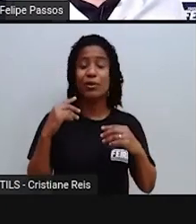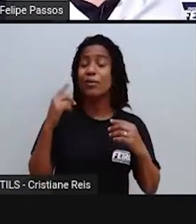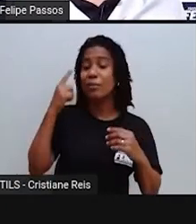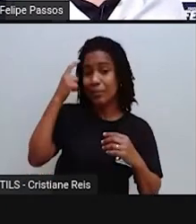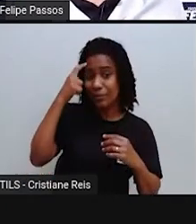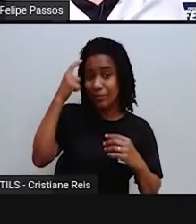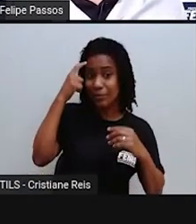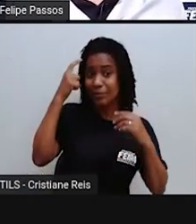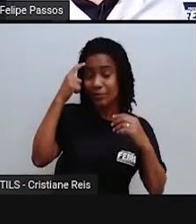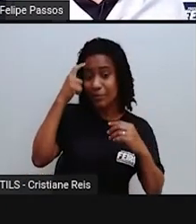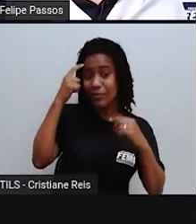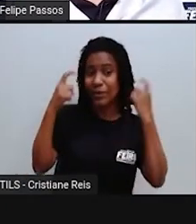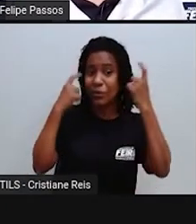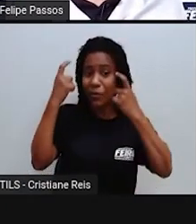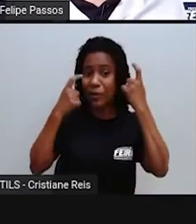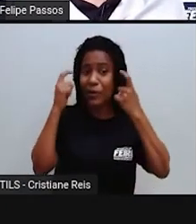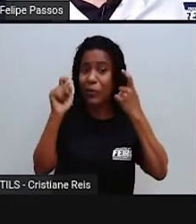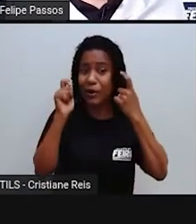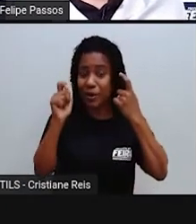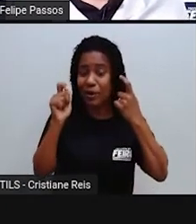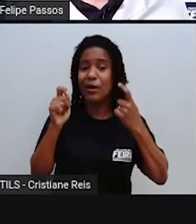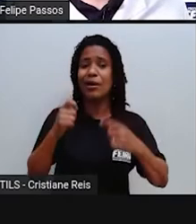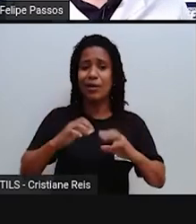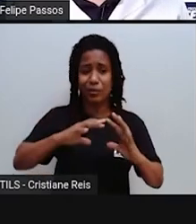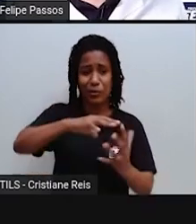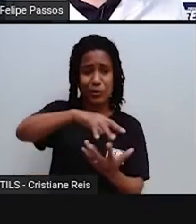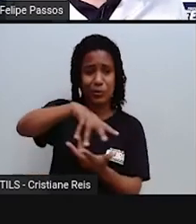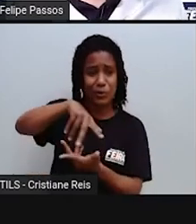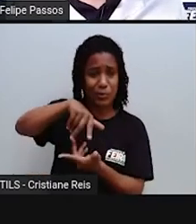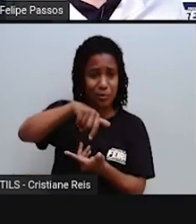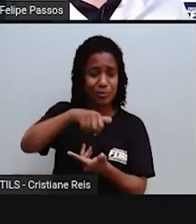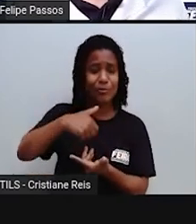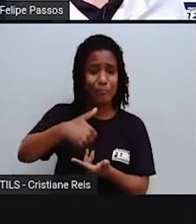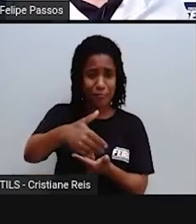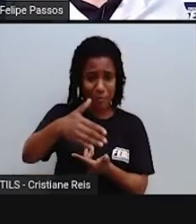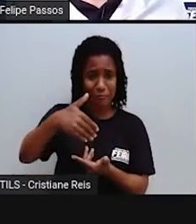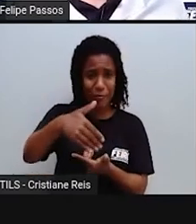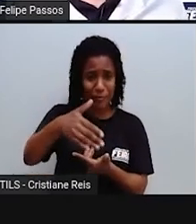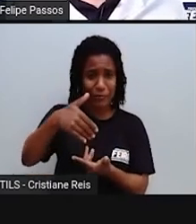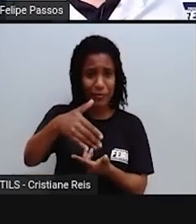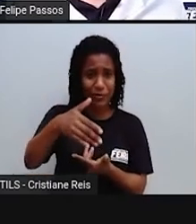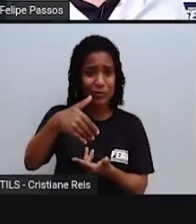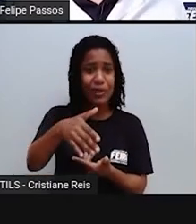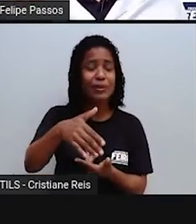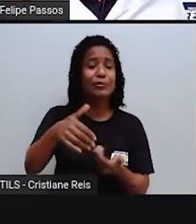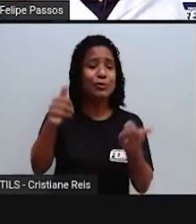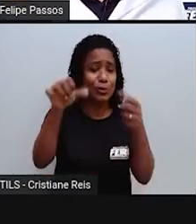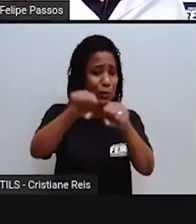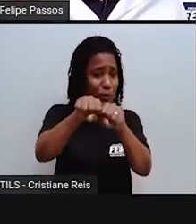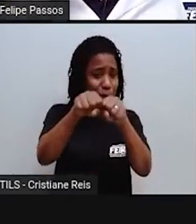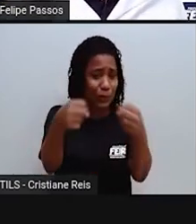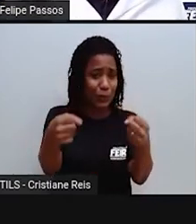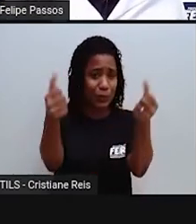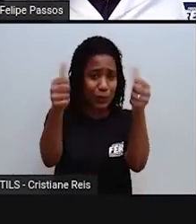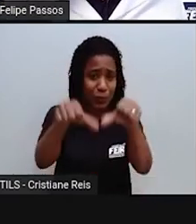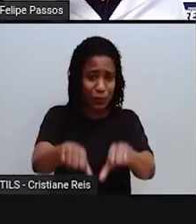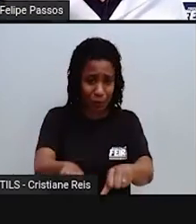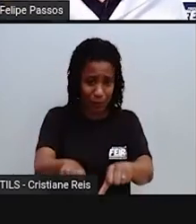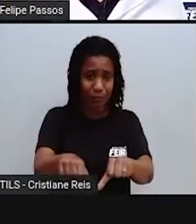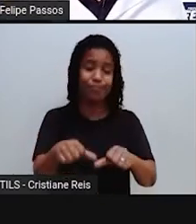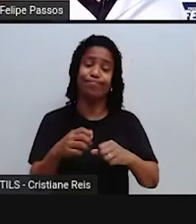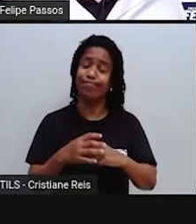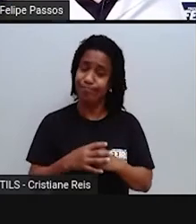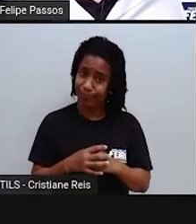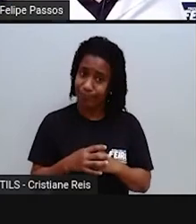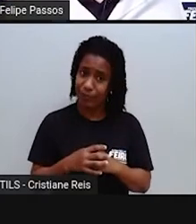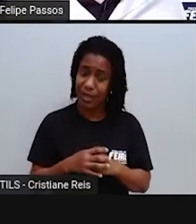tem. Tem alguns estudos que mostram assim, se todo mundo no planeta vivesse no padrão de vida, no padrão de consumo